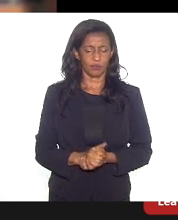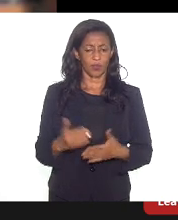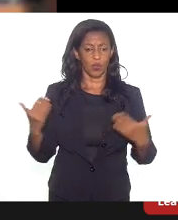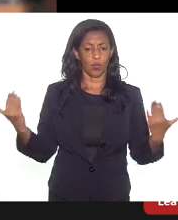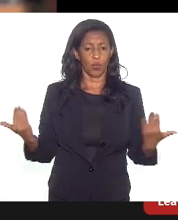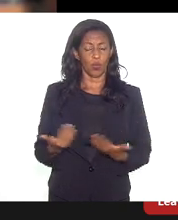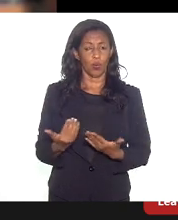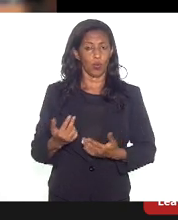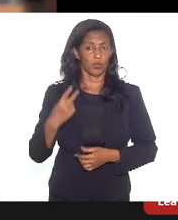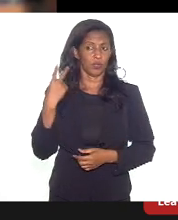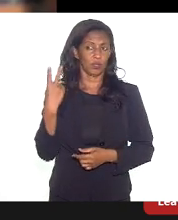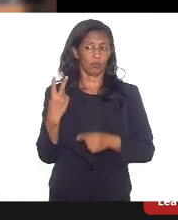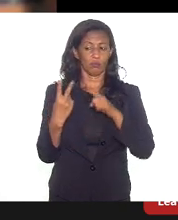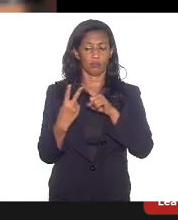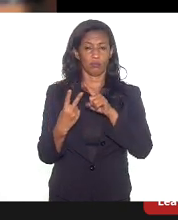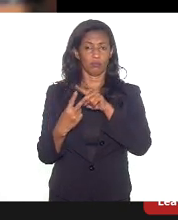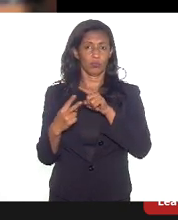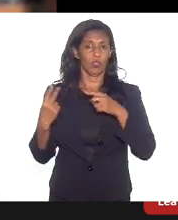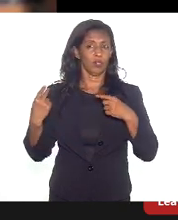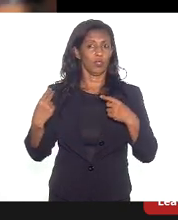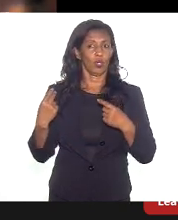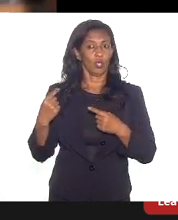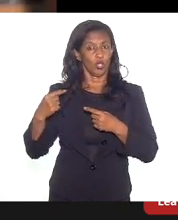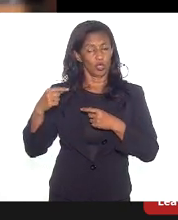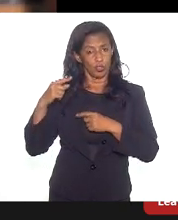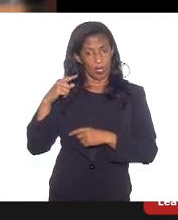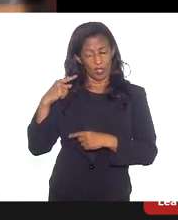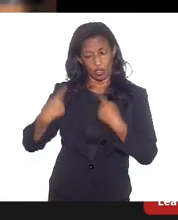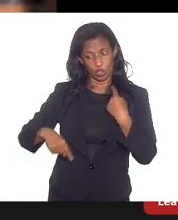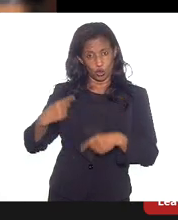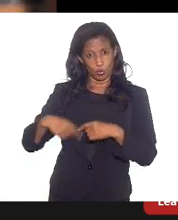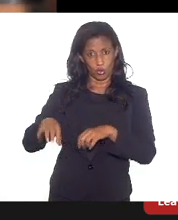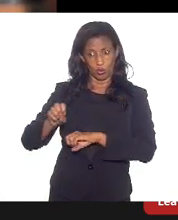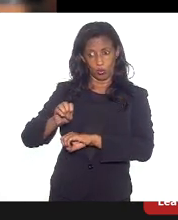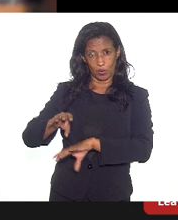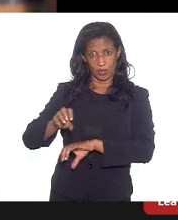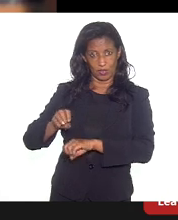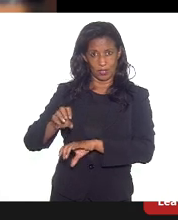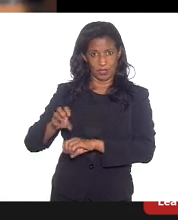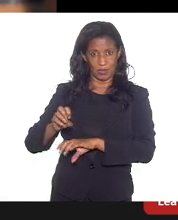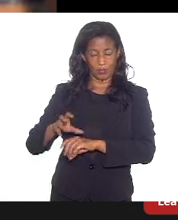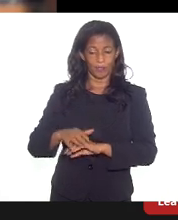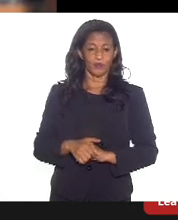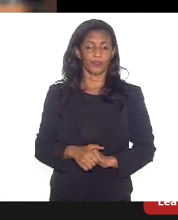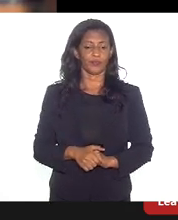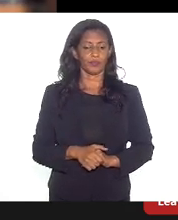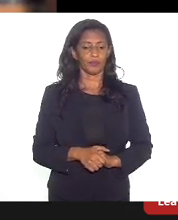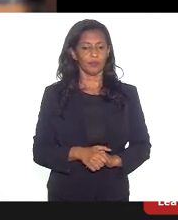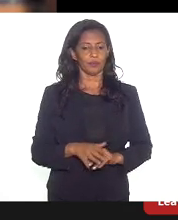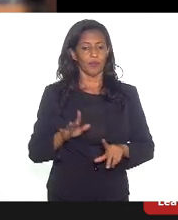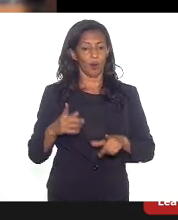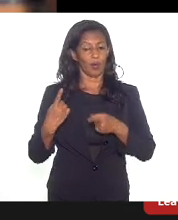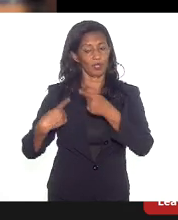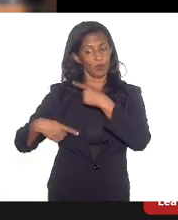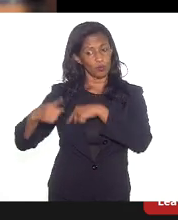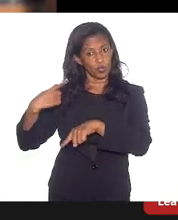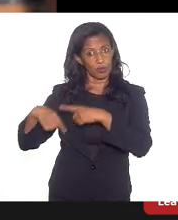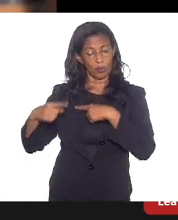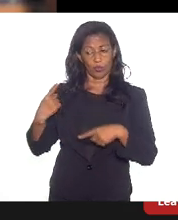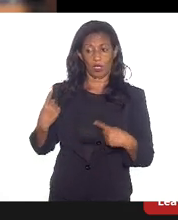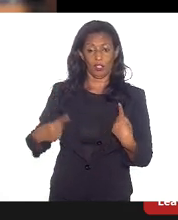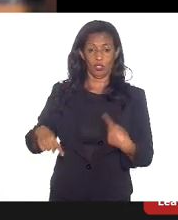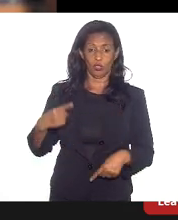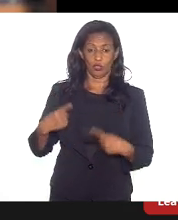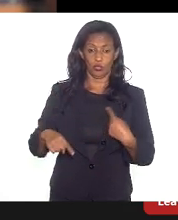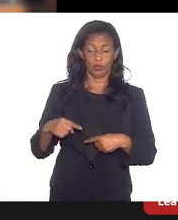hoje são duas coisas, discutir a educação profissional, eu acho que é boa, tem que ser melhorada, agora, temos que voltar a discutir